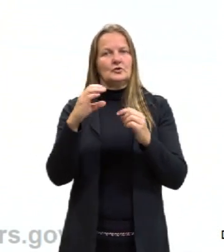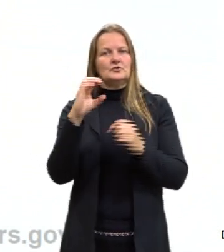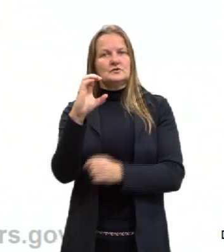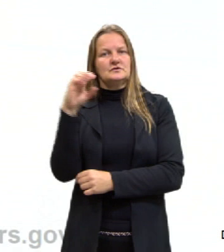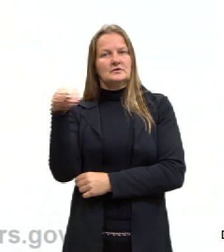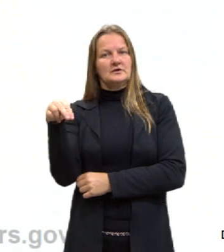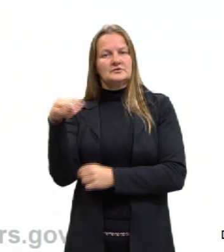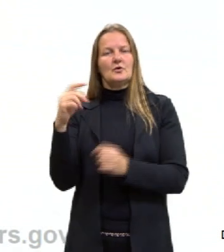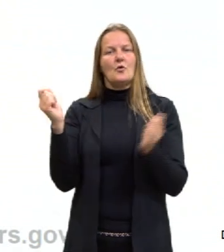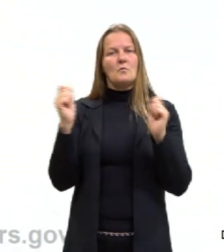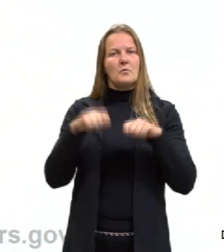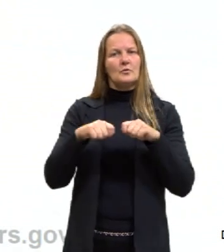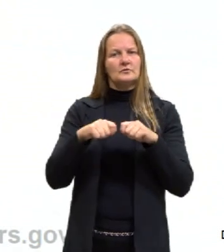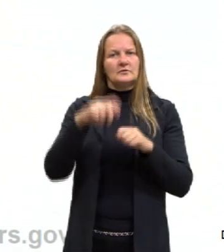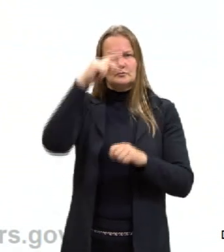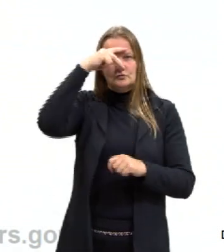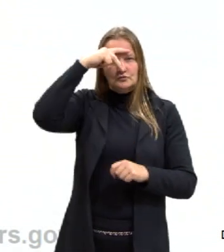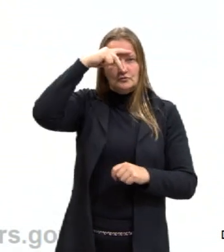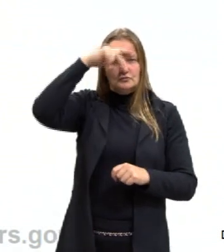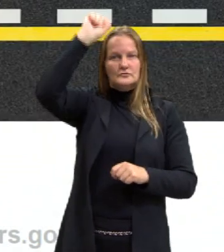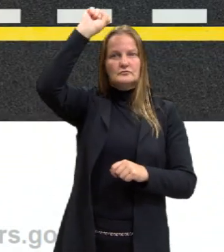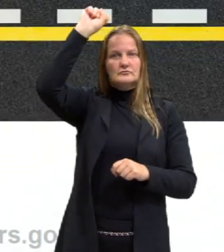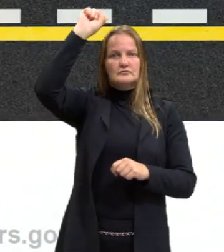potencial, que a gente já vai falar a seguir.